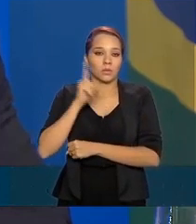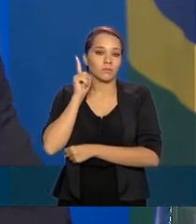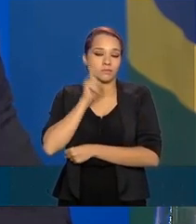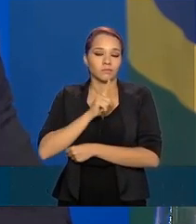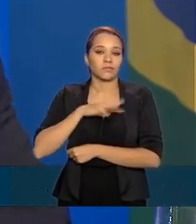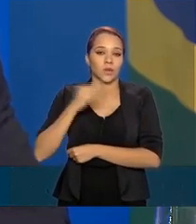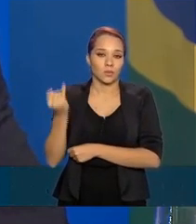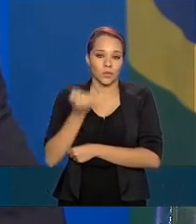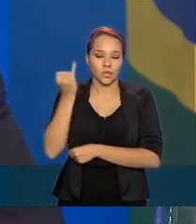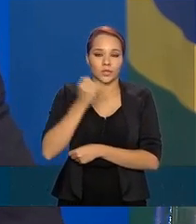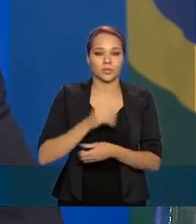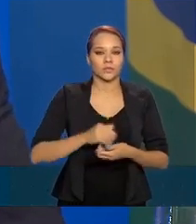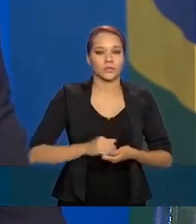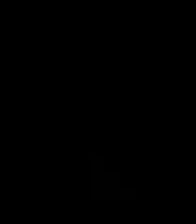é muito importante. Obrigado. Obrigado.